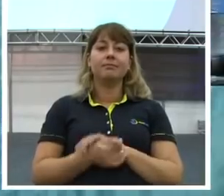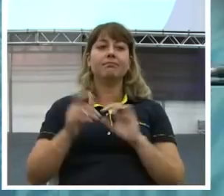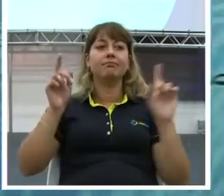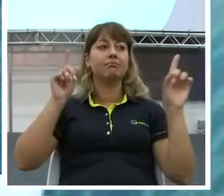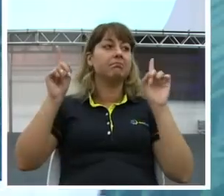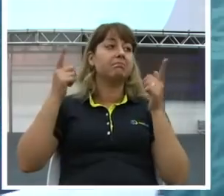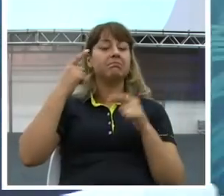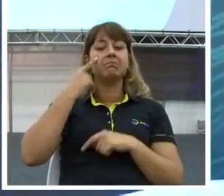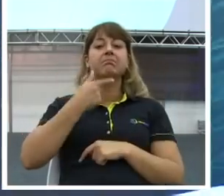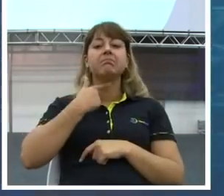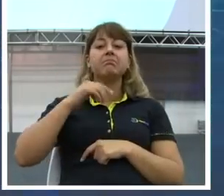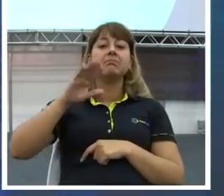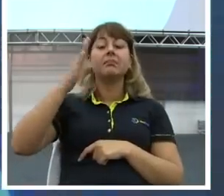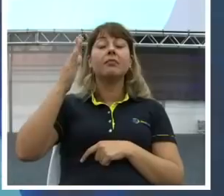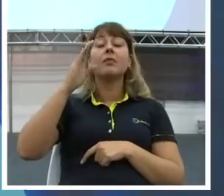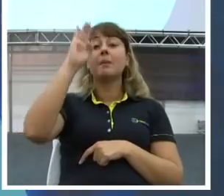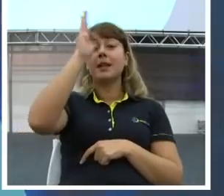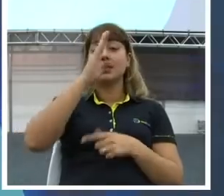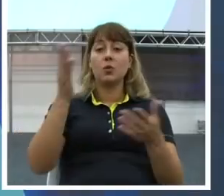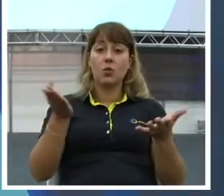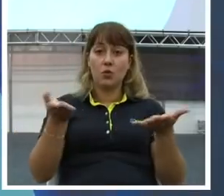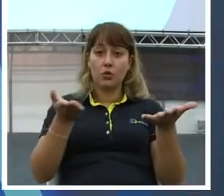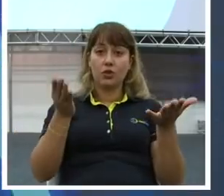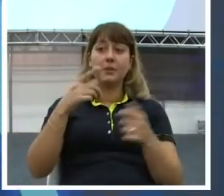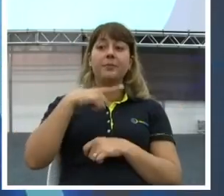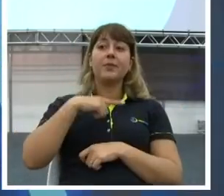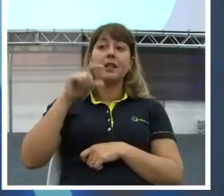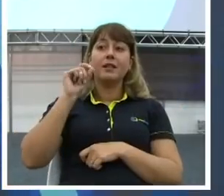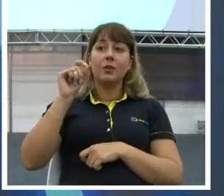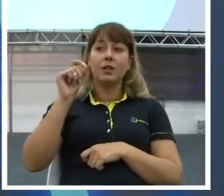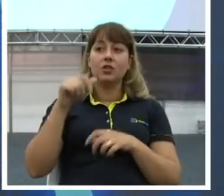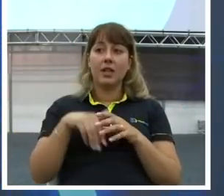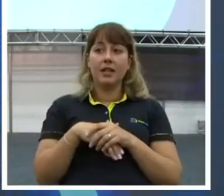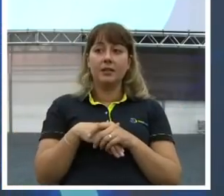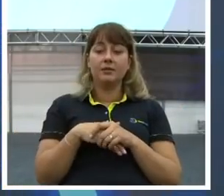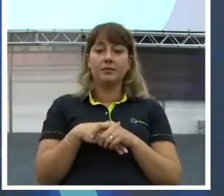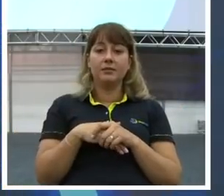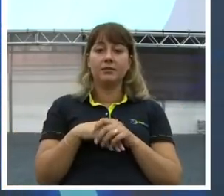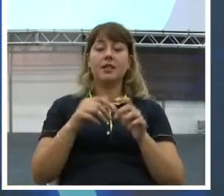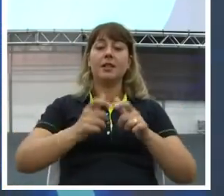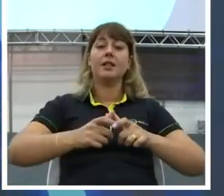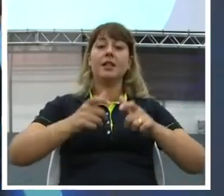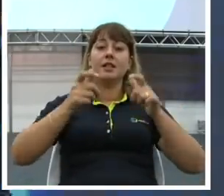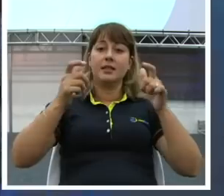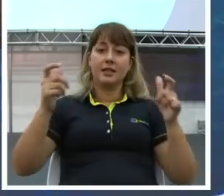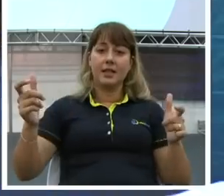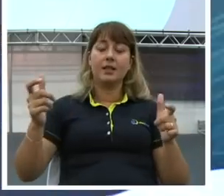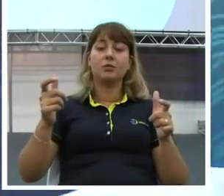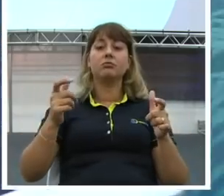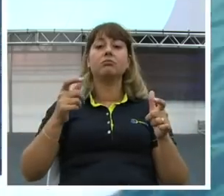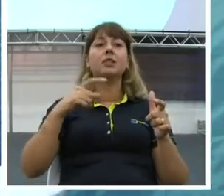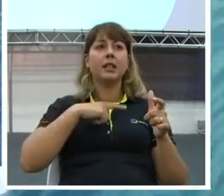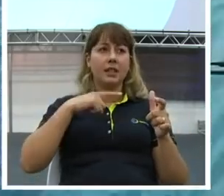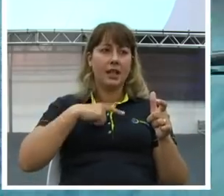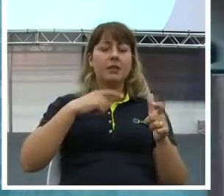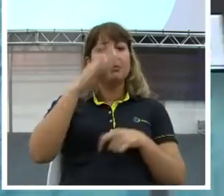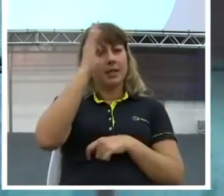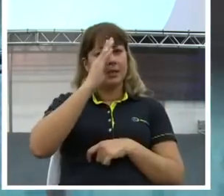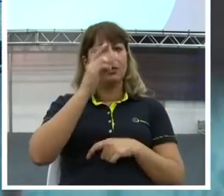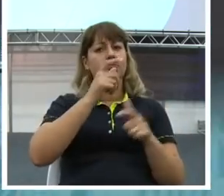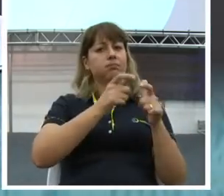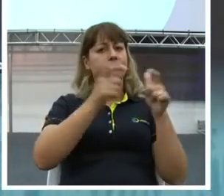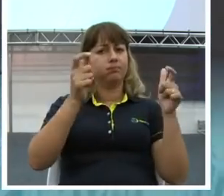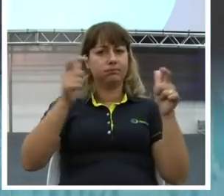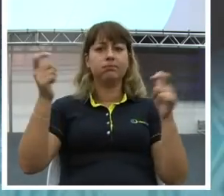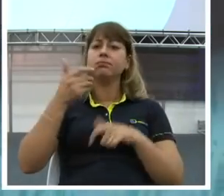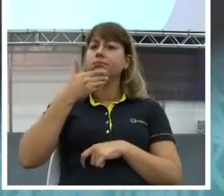Querido, Brasil hoje está melhorando, está crescendo, está construindo, está sendo recuperado por uma